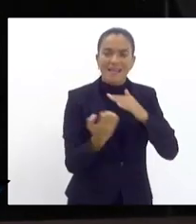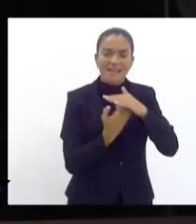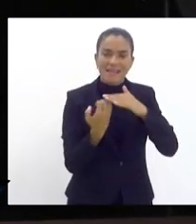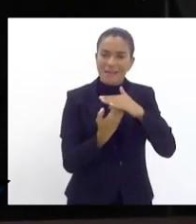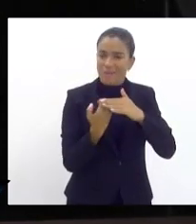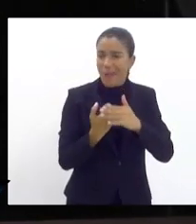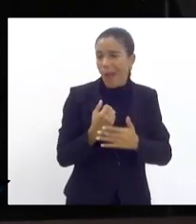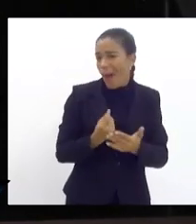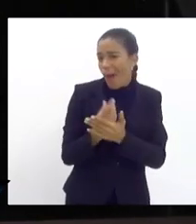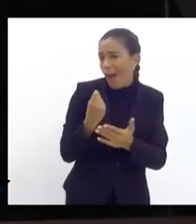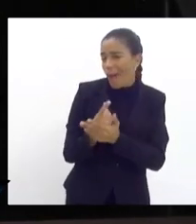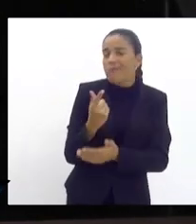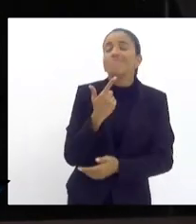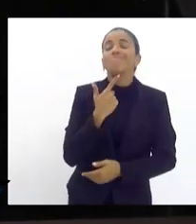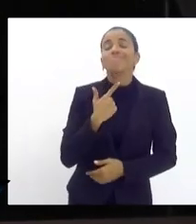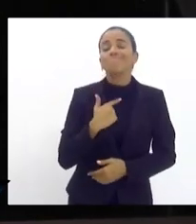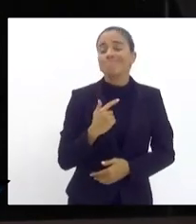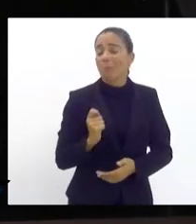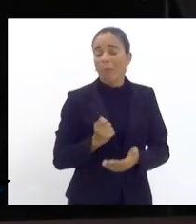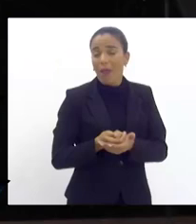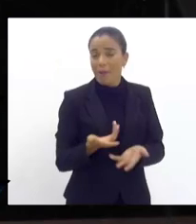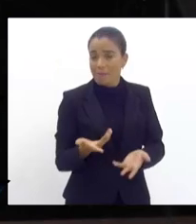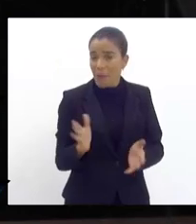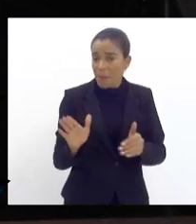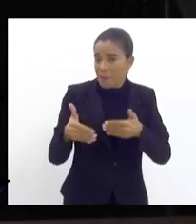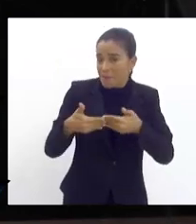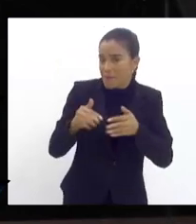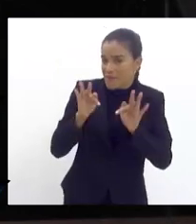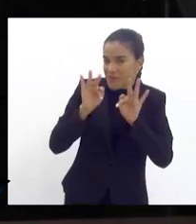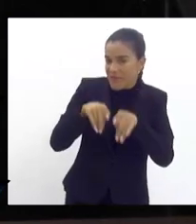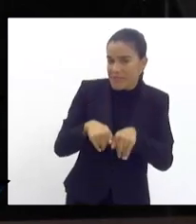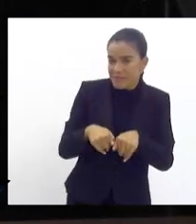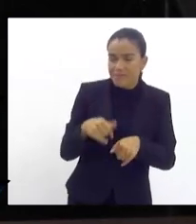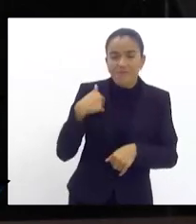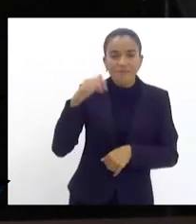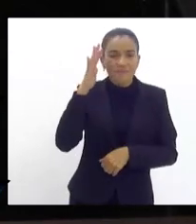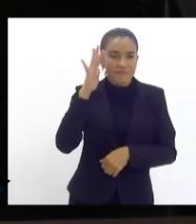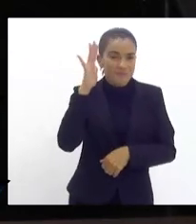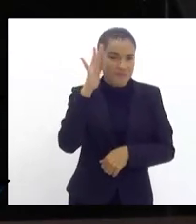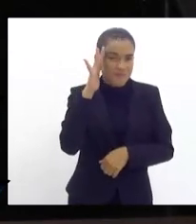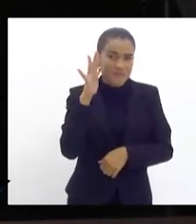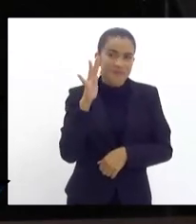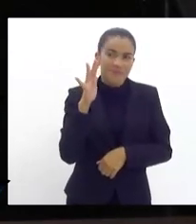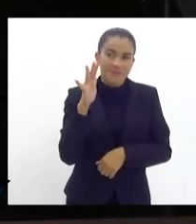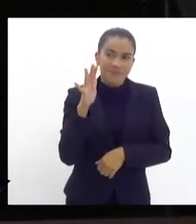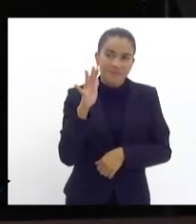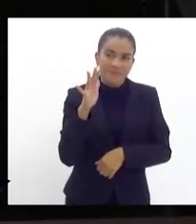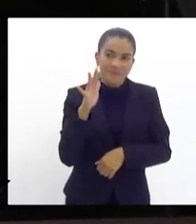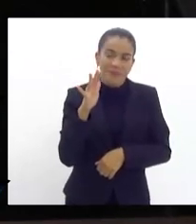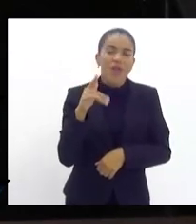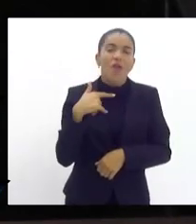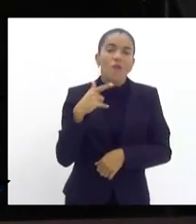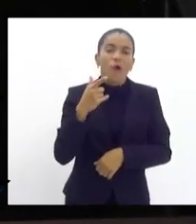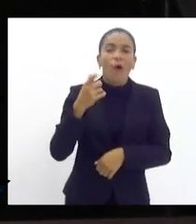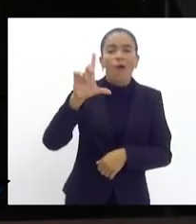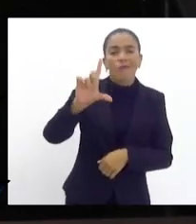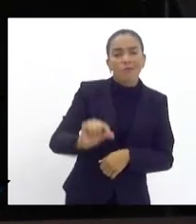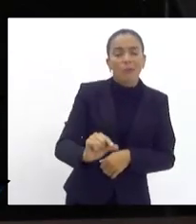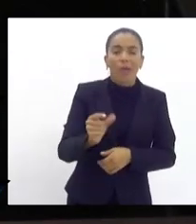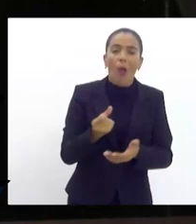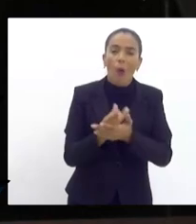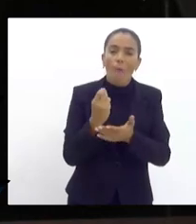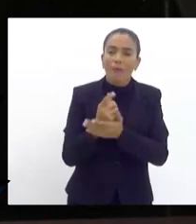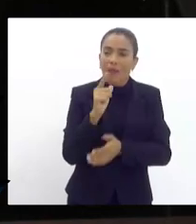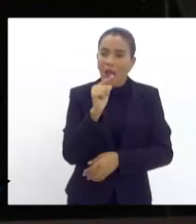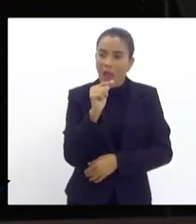de acordo com o seu interesse então para finalizar deputado Jair imagina uma dessas empresas não eu vou reduzir a compra da água para aumentar